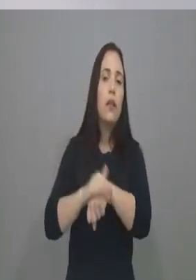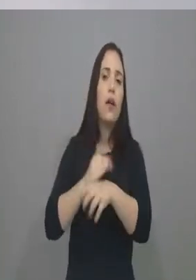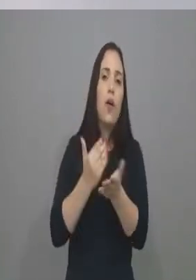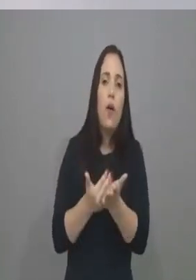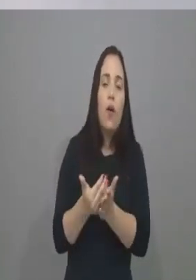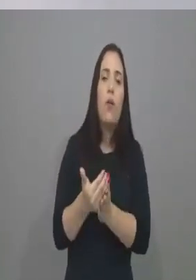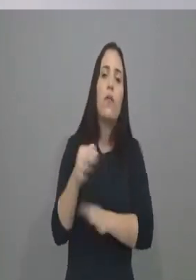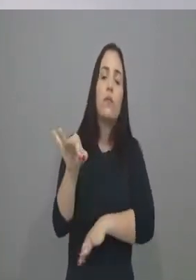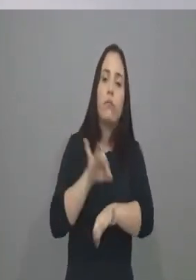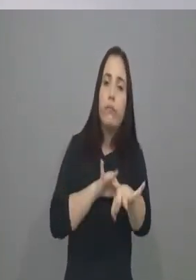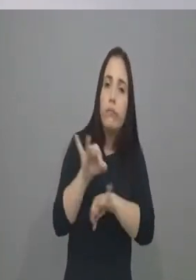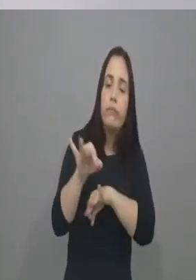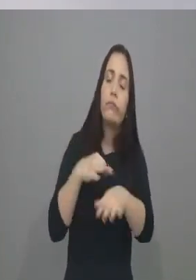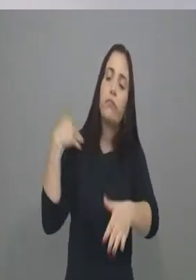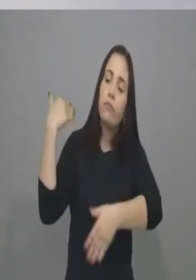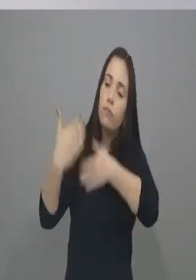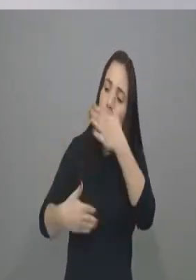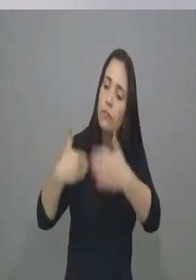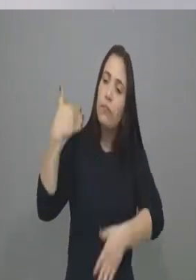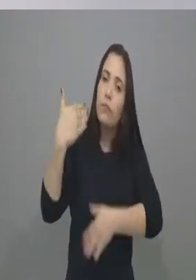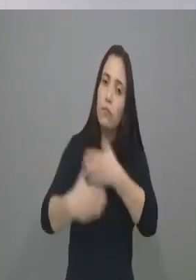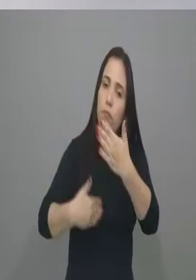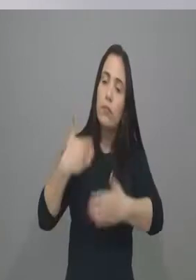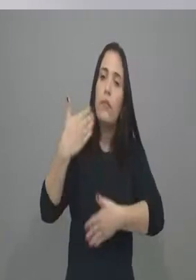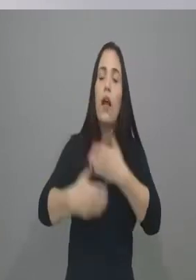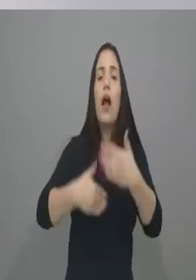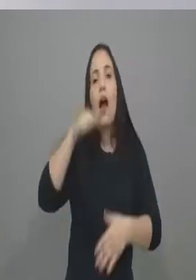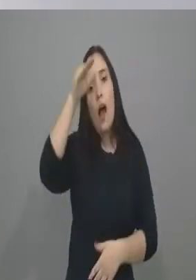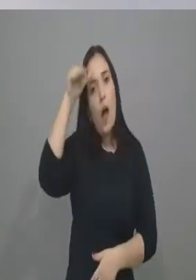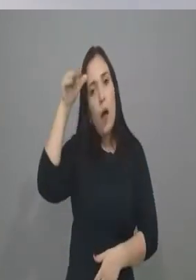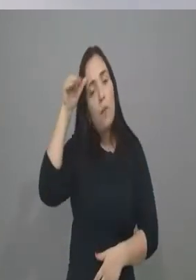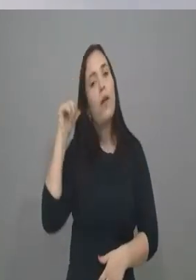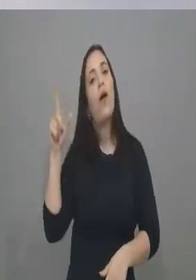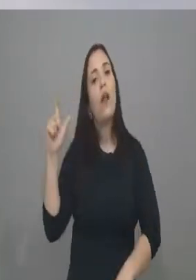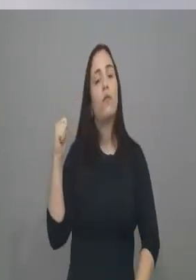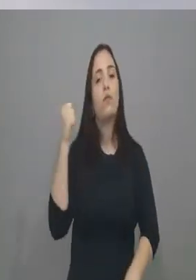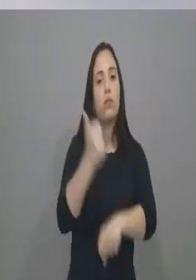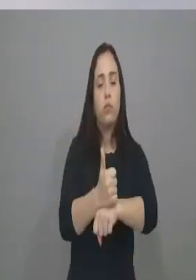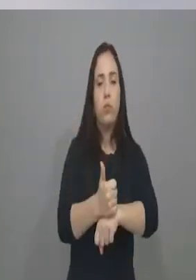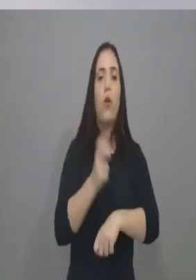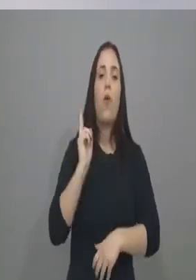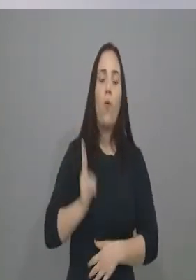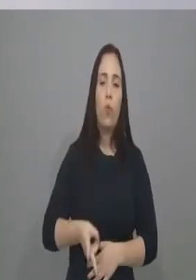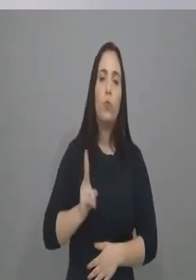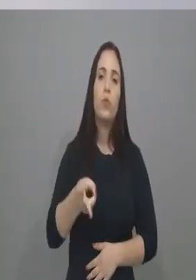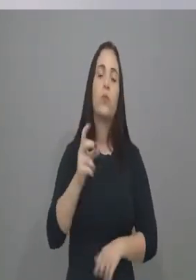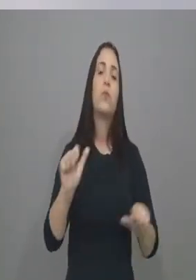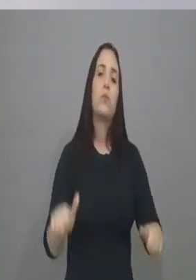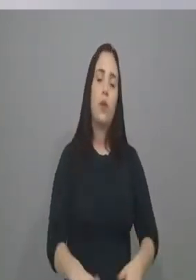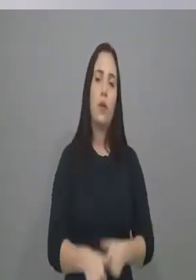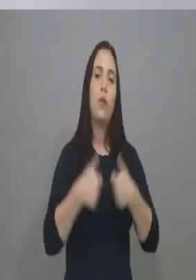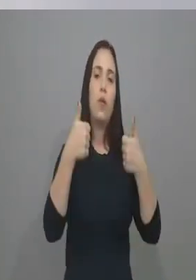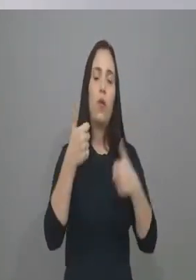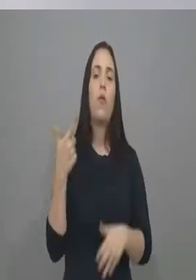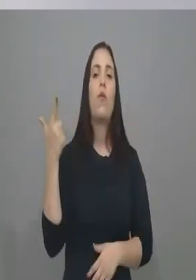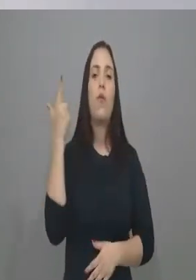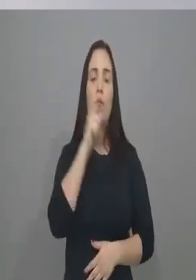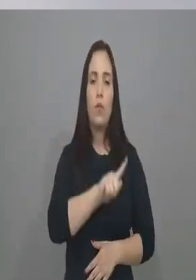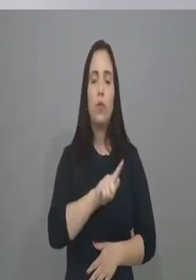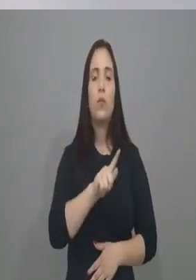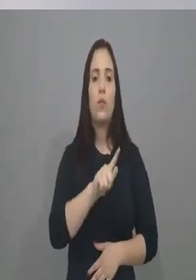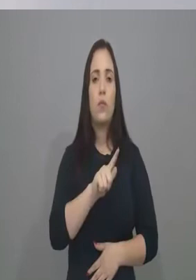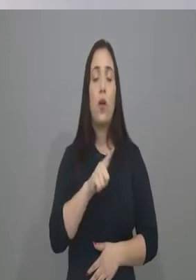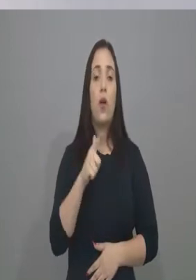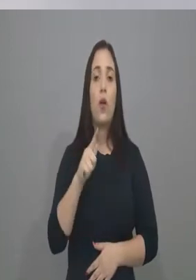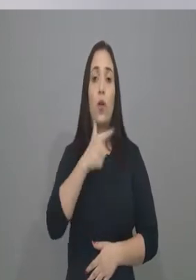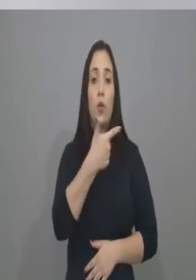Cid. Trabalhando muito o governo Cid. O governo Camilo deu continuidade e melhorou e colocou mais...